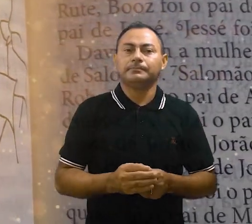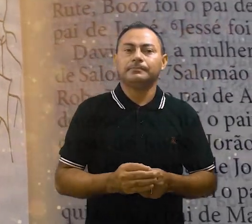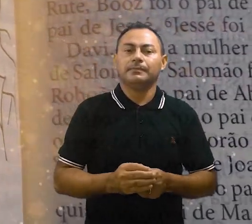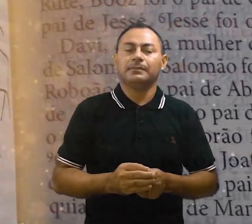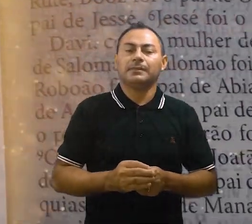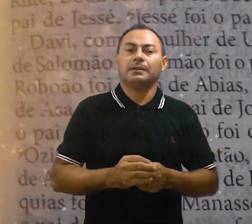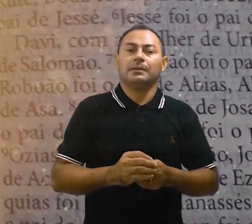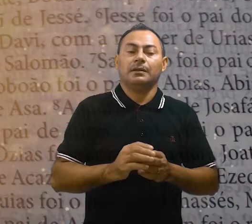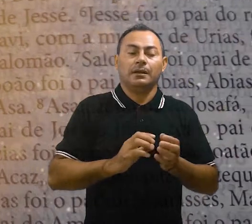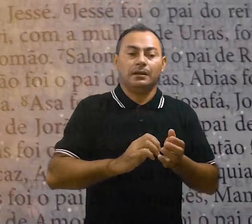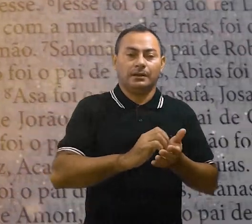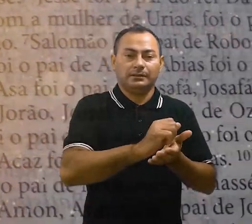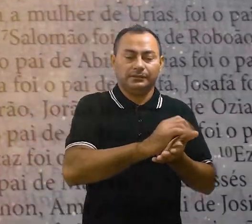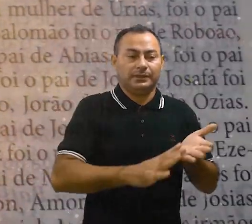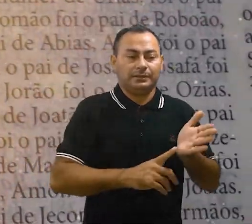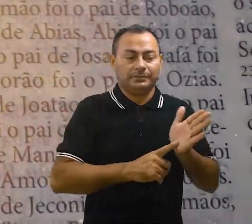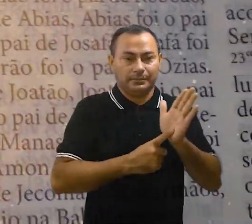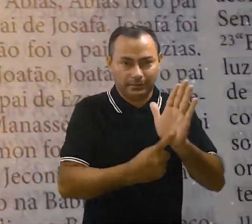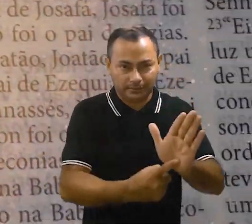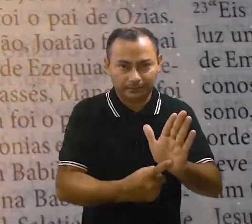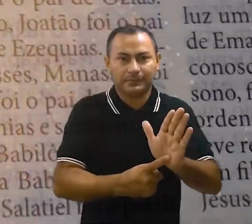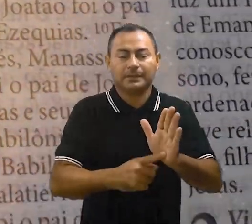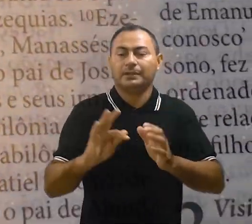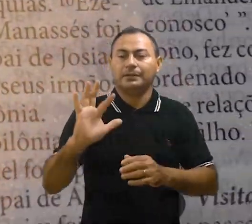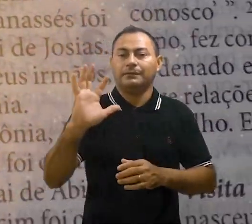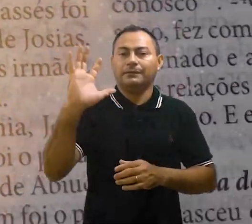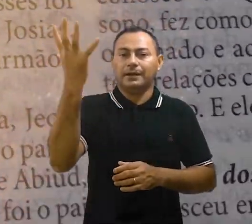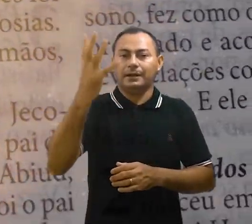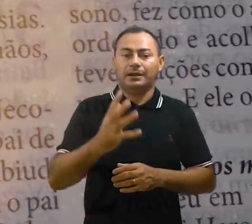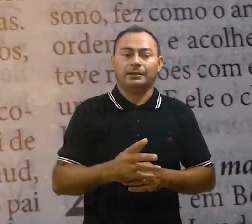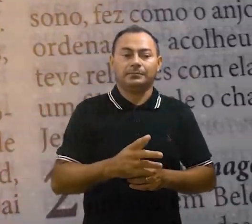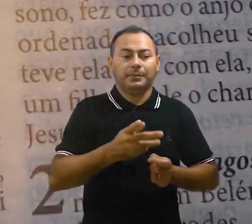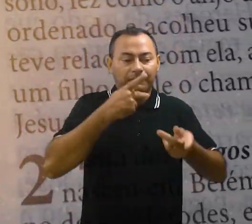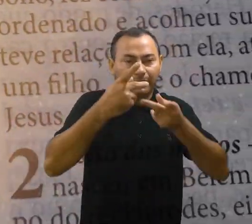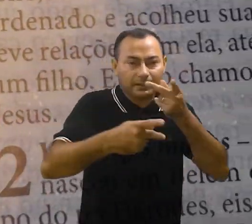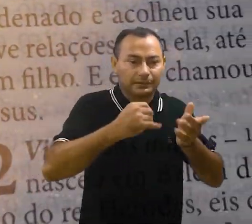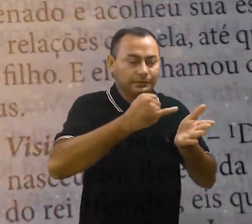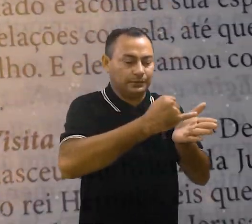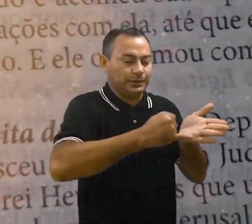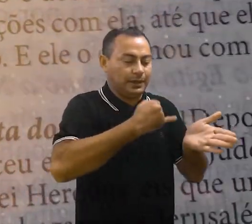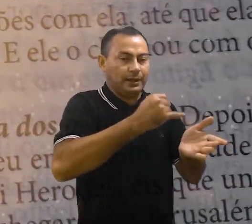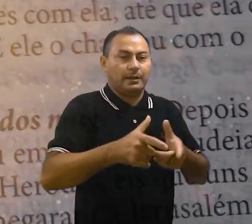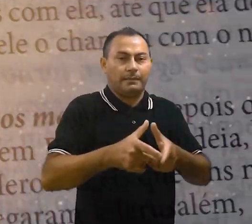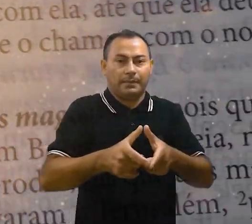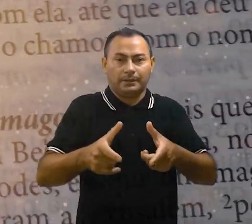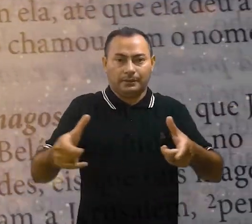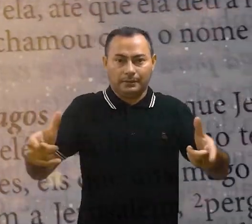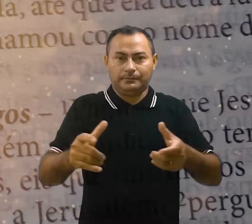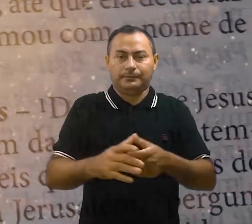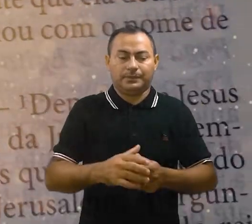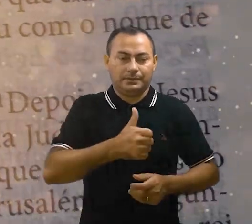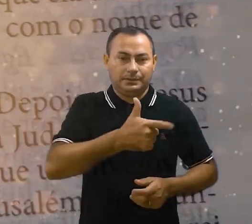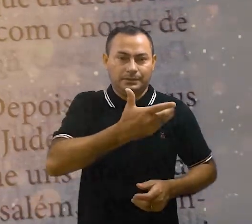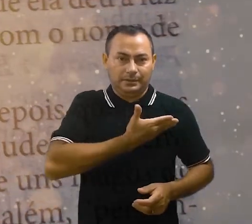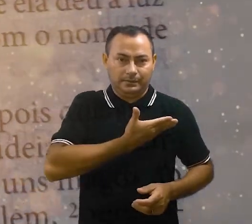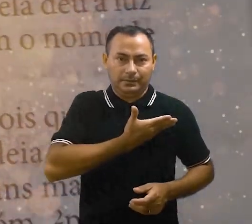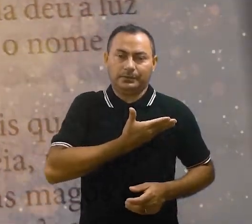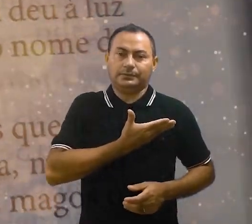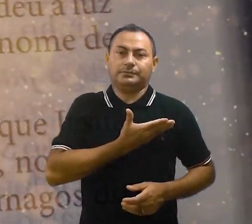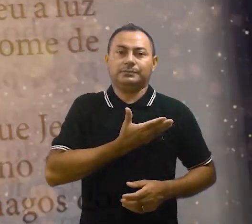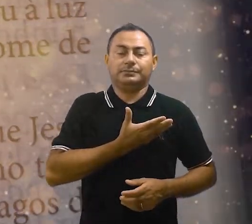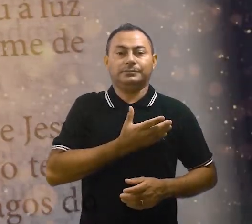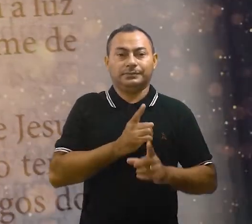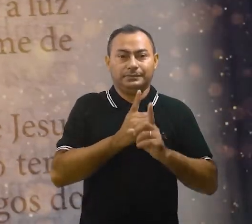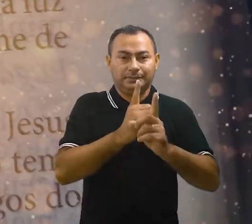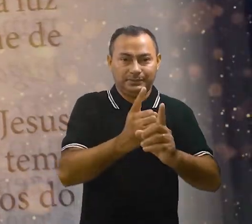atividades, com muito mais fatos a ele relacionados, que a maior parte dos discípulos